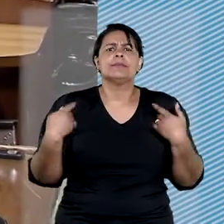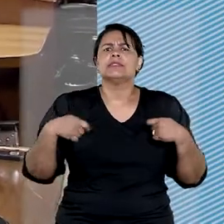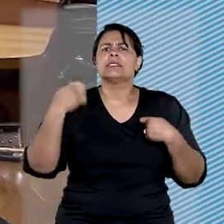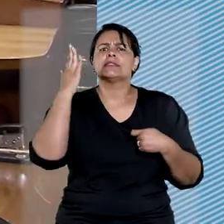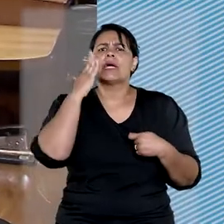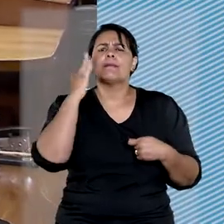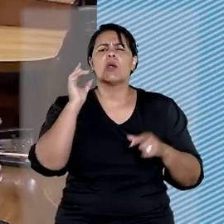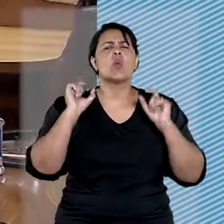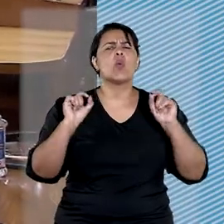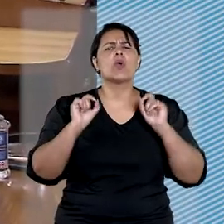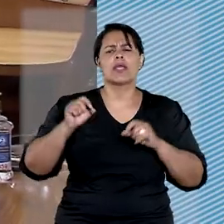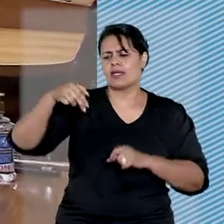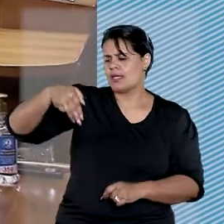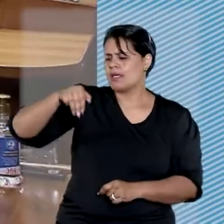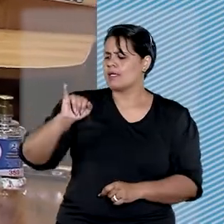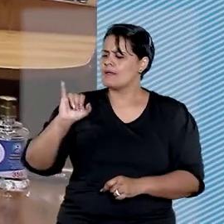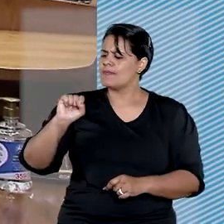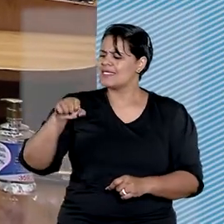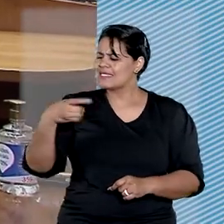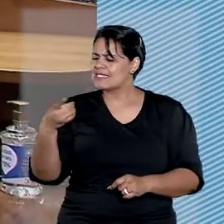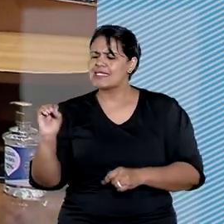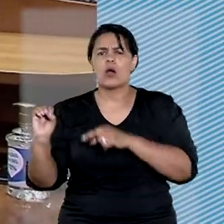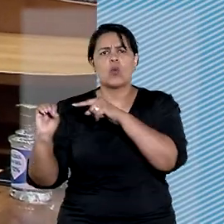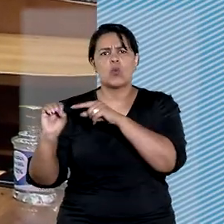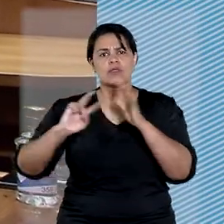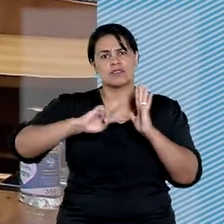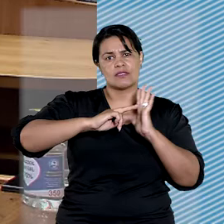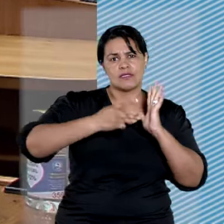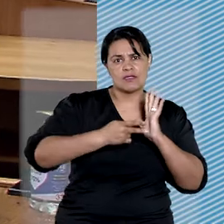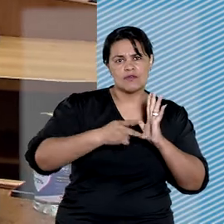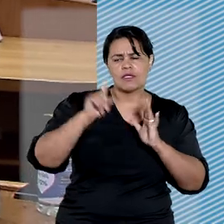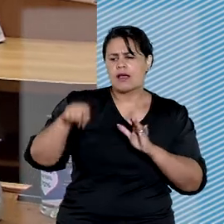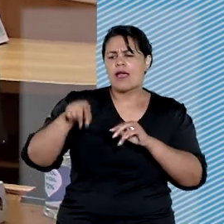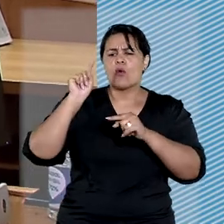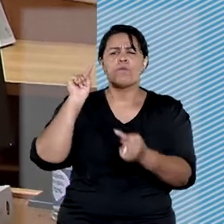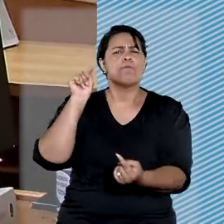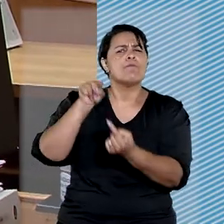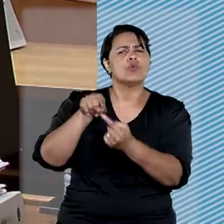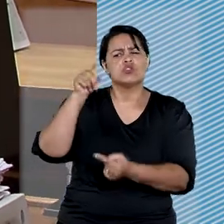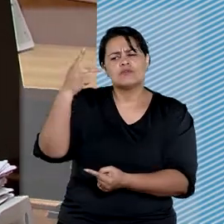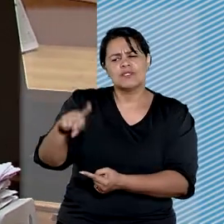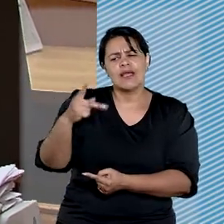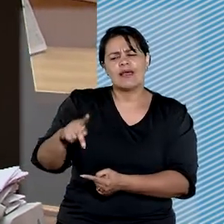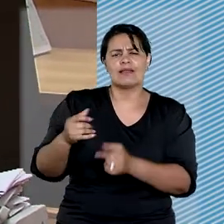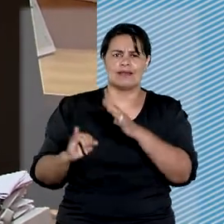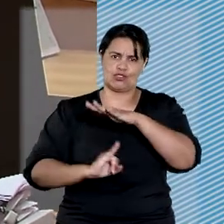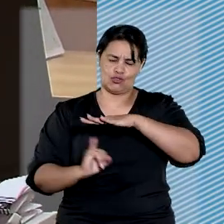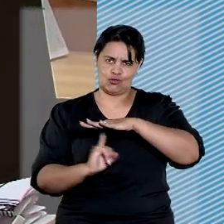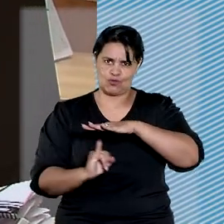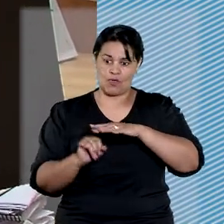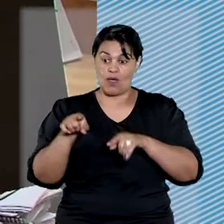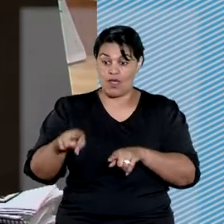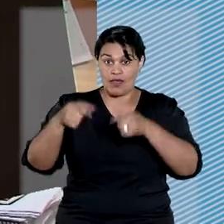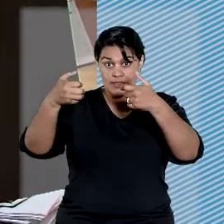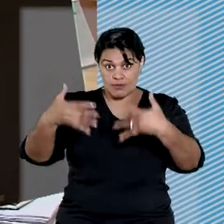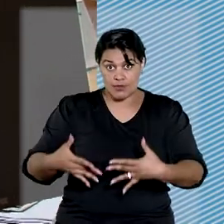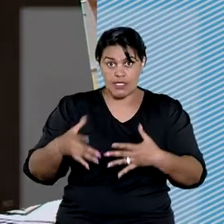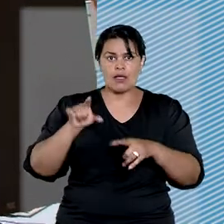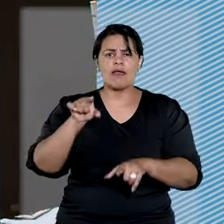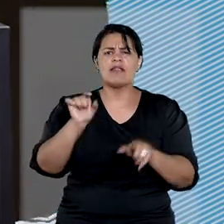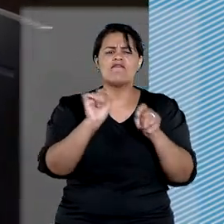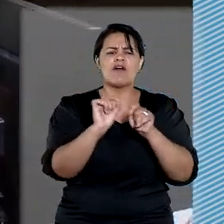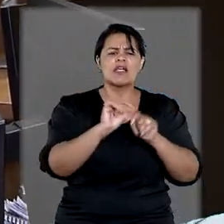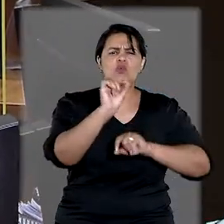missão, em resumo, é a razão de ser de uma instituição. A missão diz o que a organização faz,